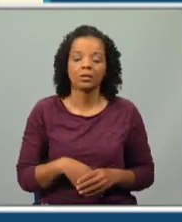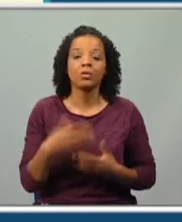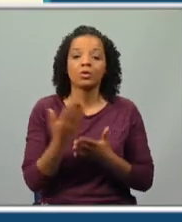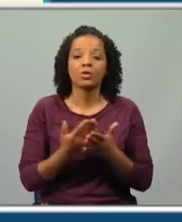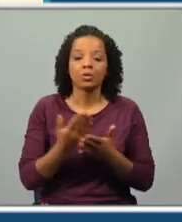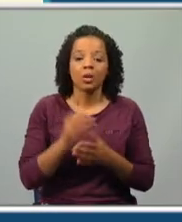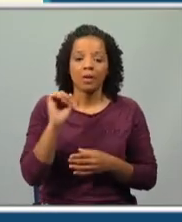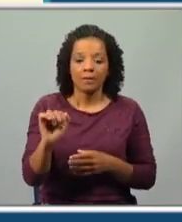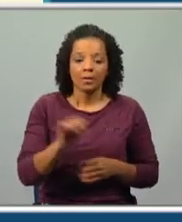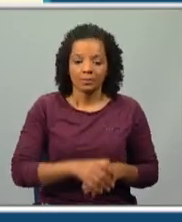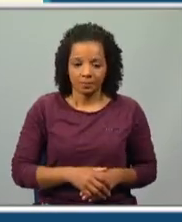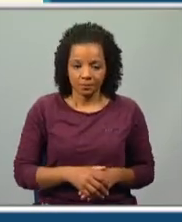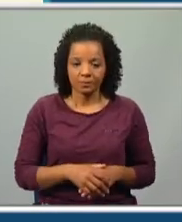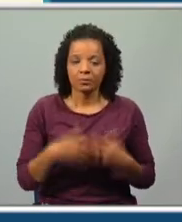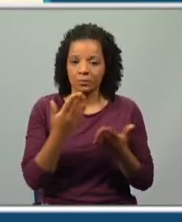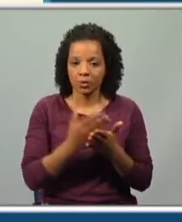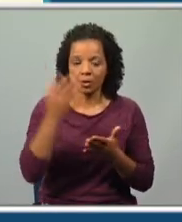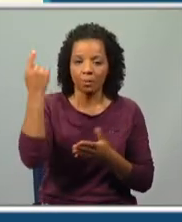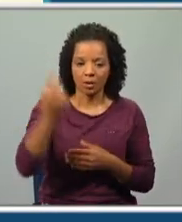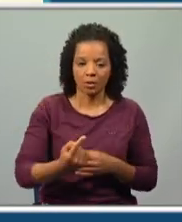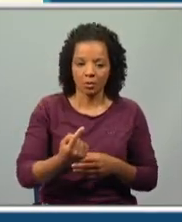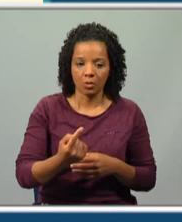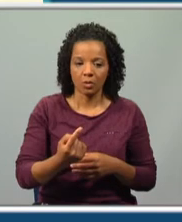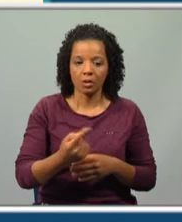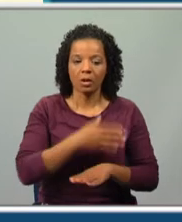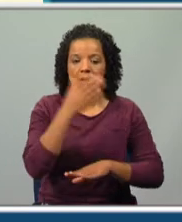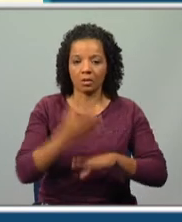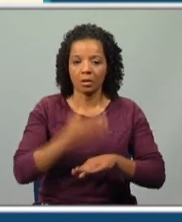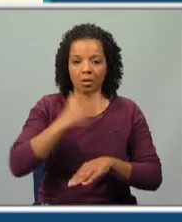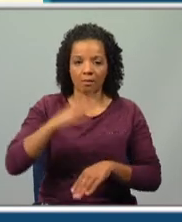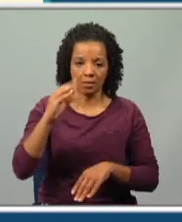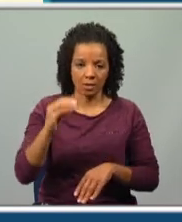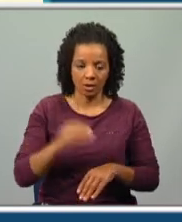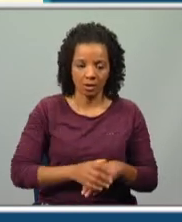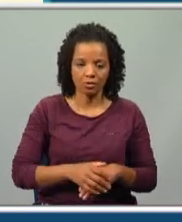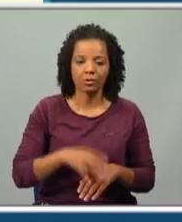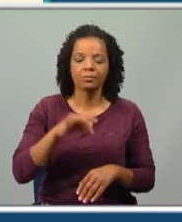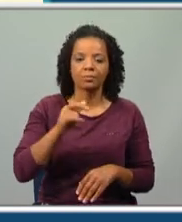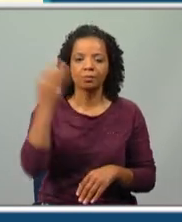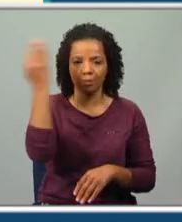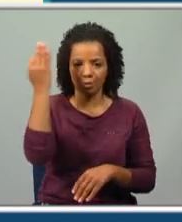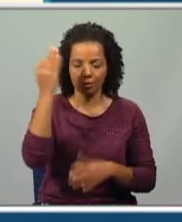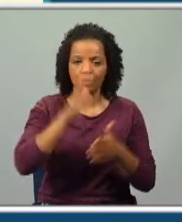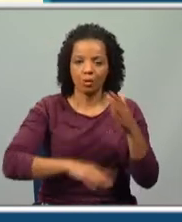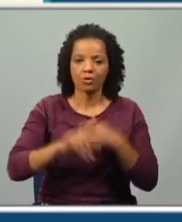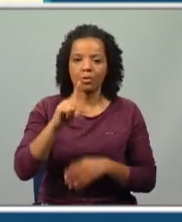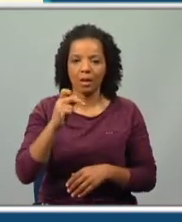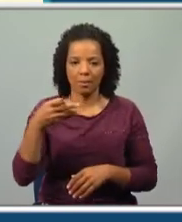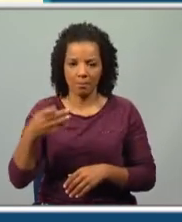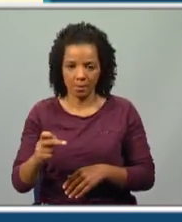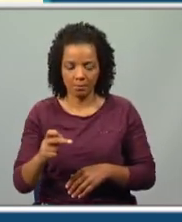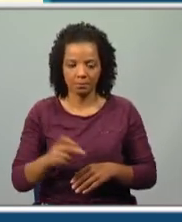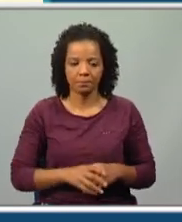Escolaridade. Ele fez a escolaridade obrigatória, até aos 10 anos, no Colégio da Lapa, no Porto. E,